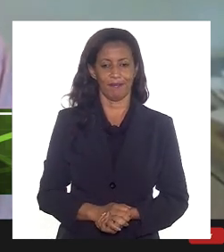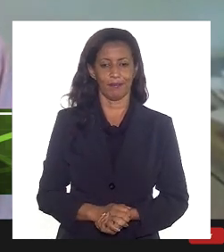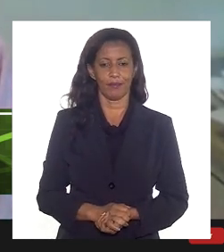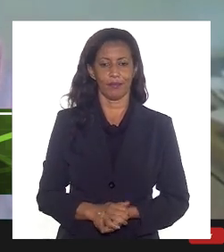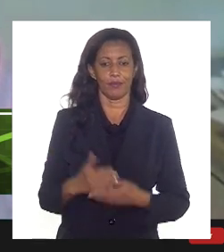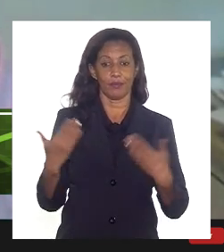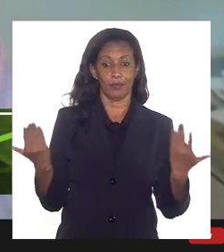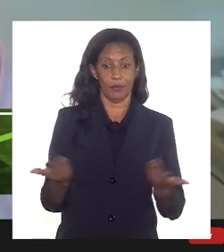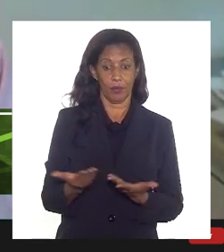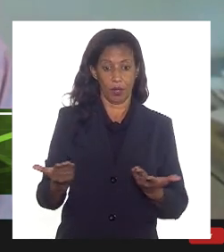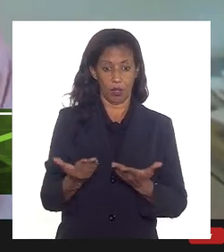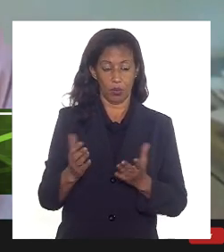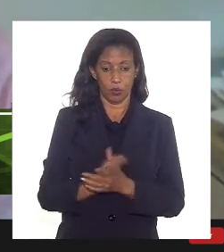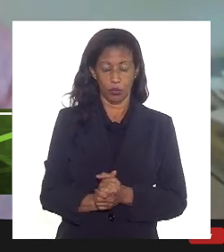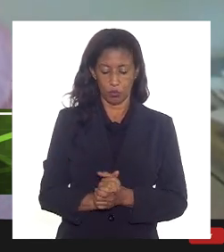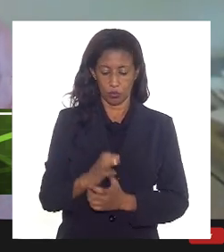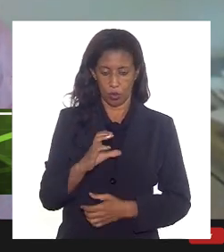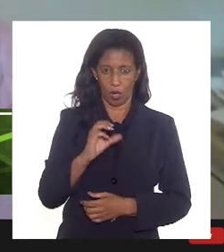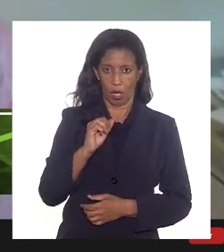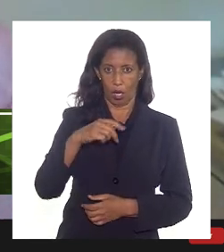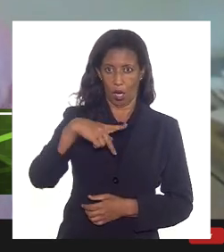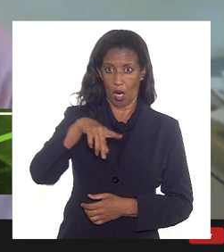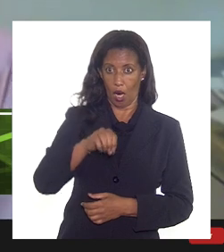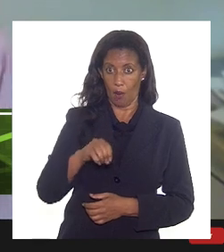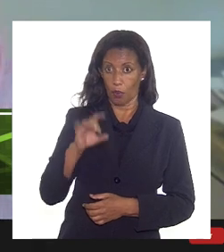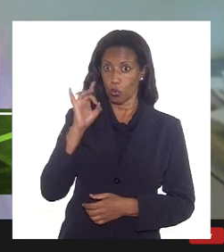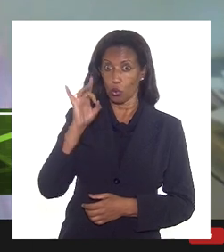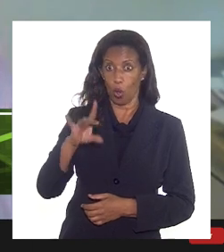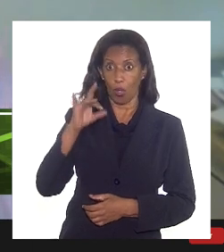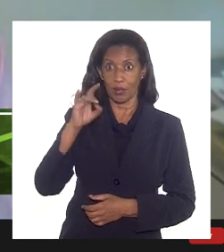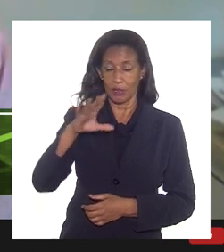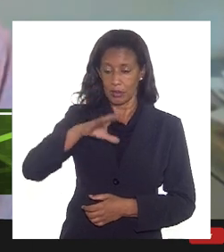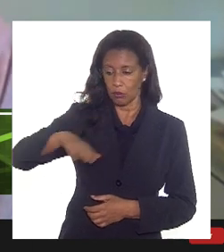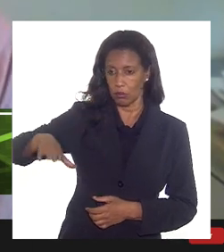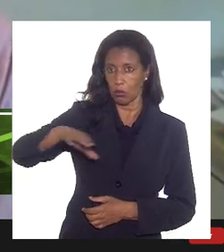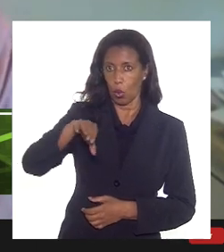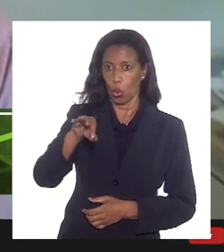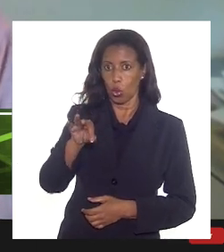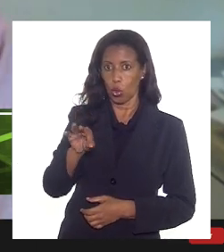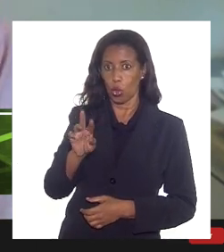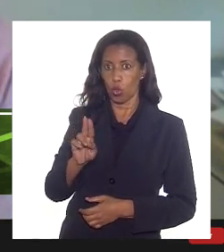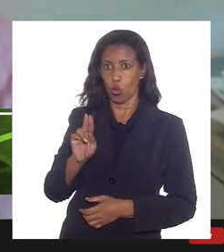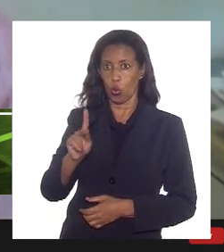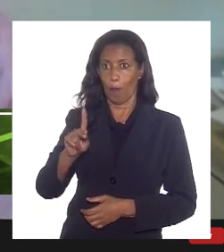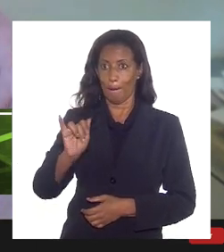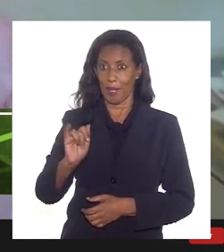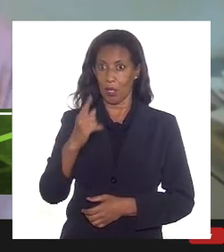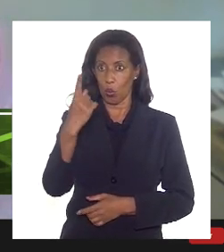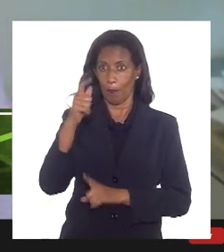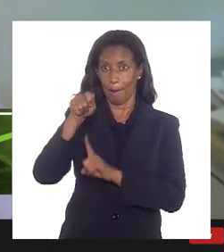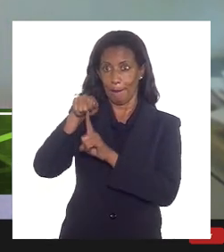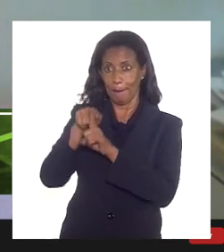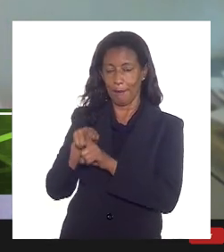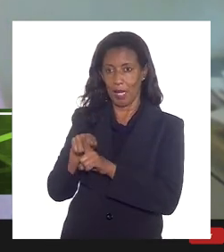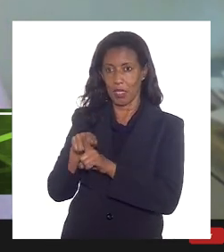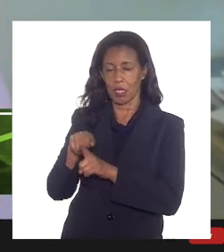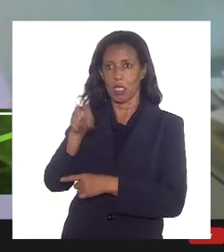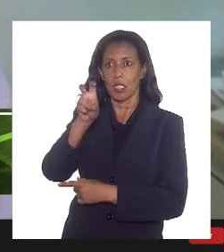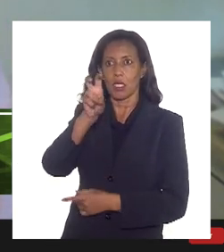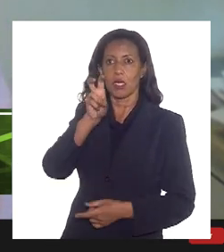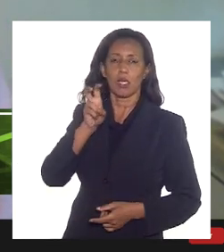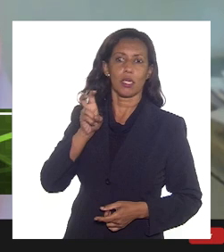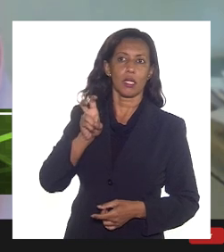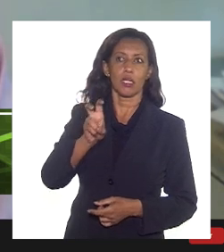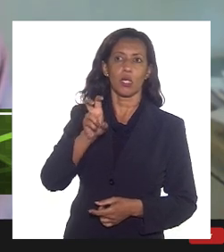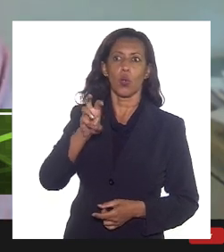Hoje, o campo de tupi sozinho produz por mês 5 milhões